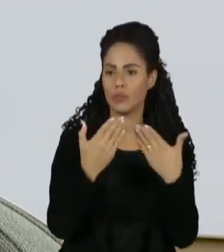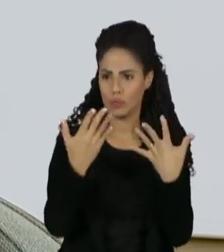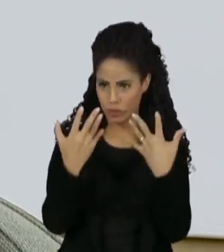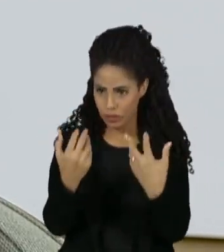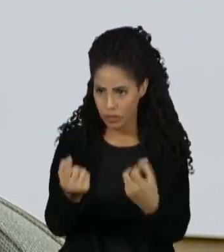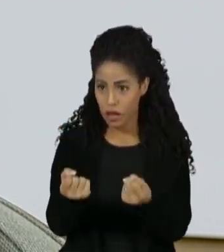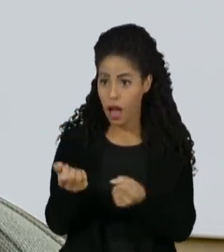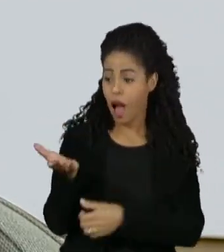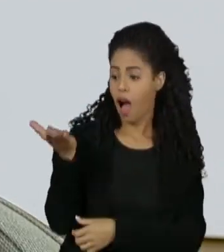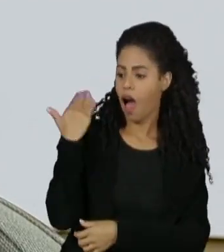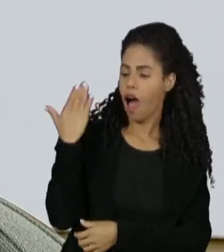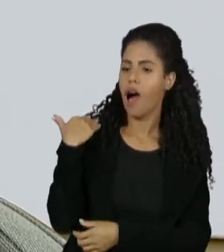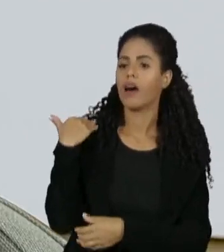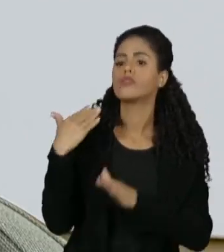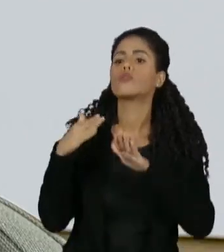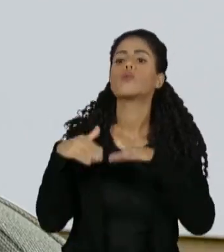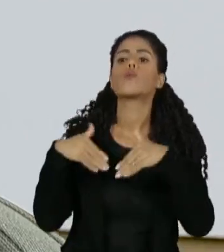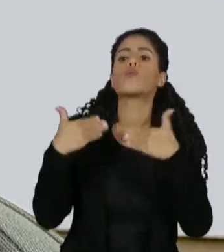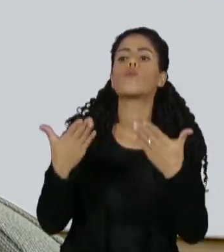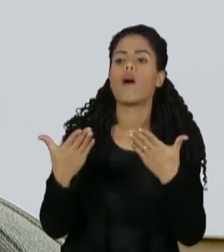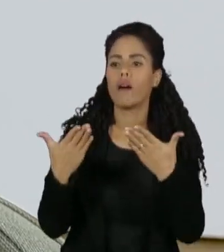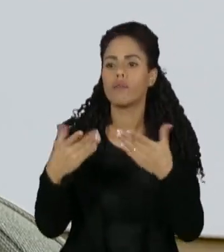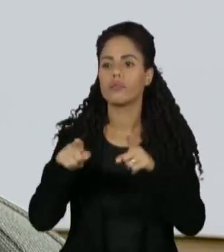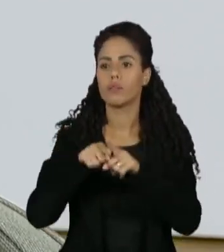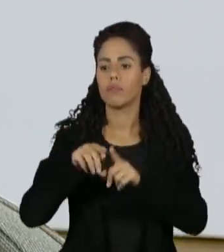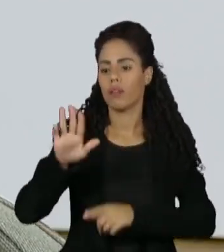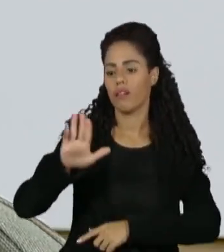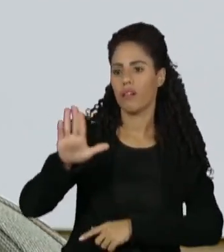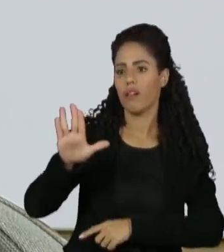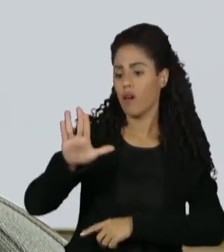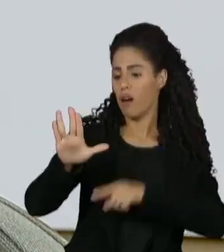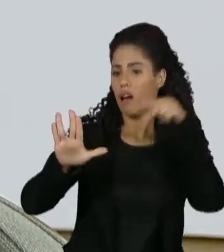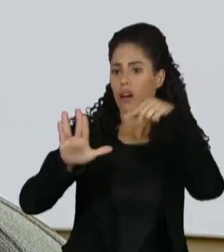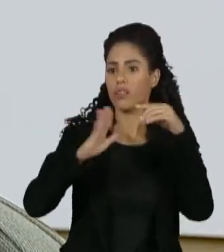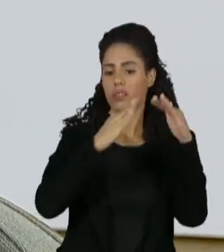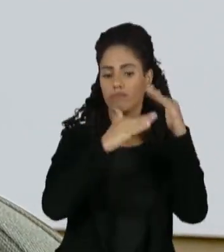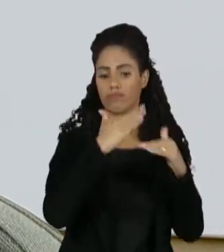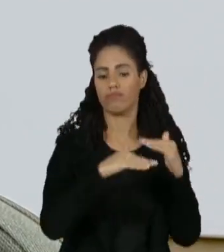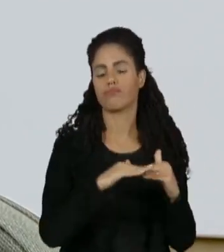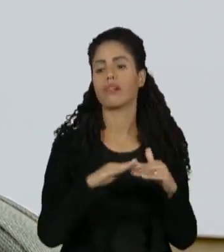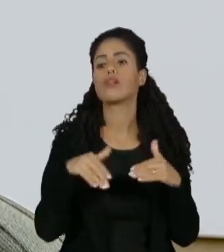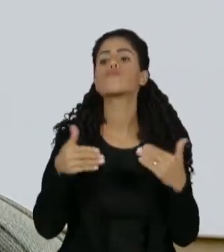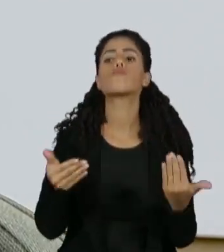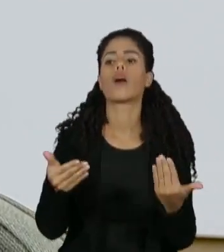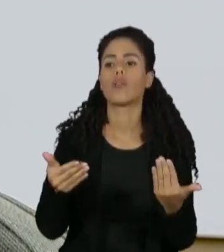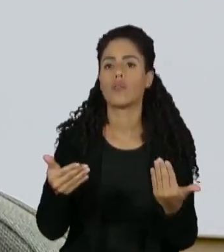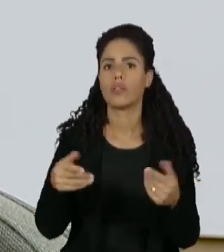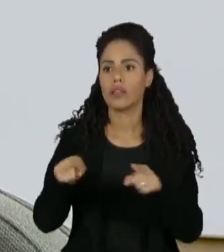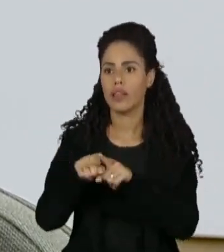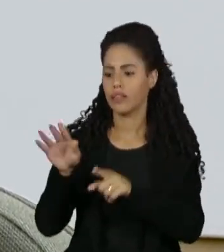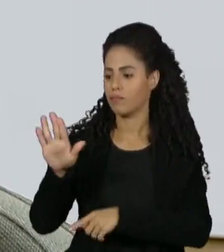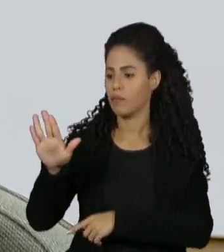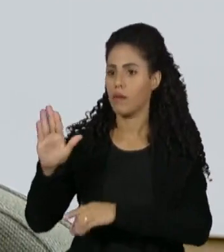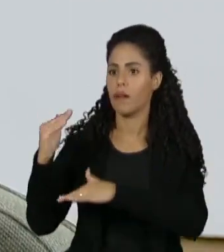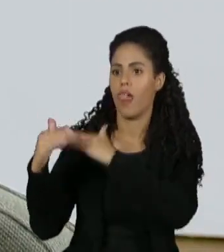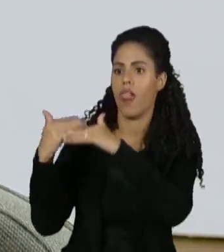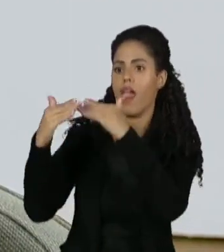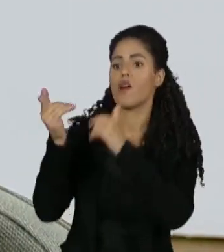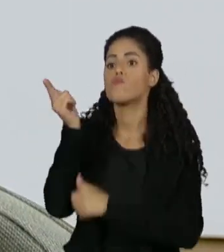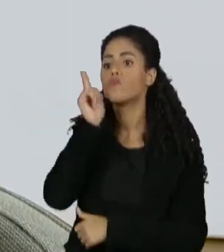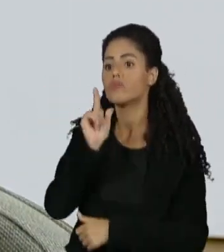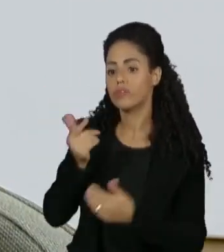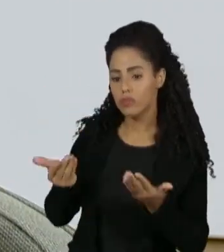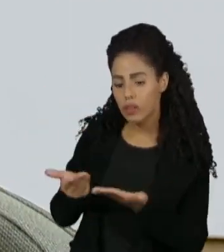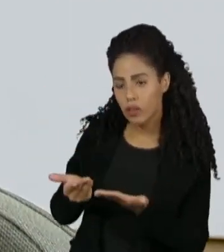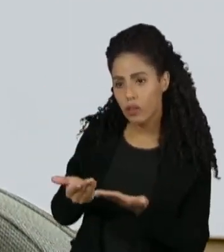Se a gente antes falou quais foram os retrocessos, mas também quais foram os avanços, eu creio que esse já foi um avanço, pelo menos de caráter político.